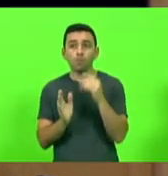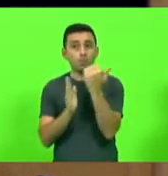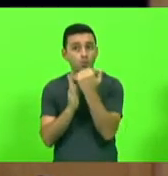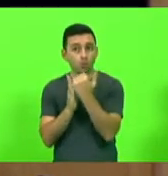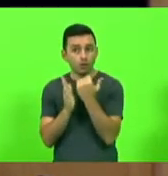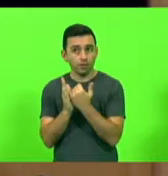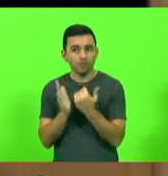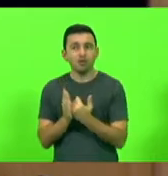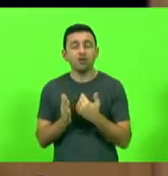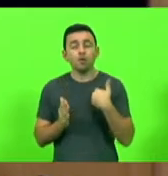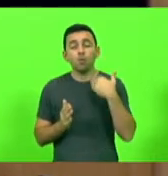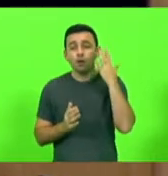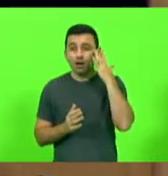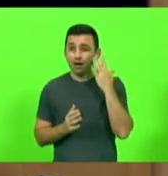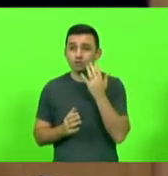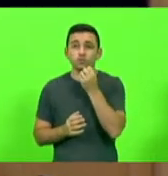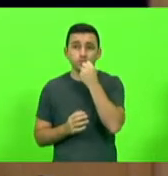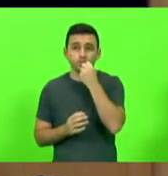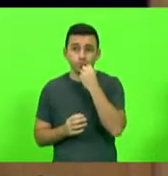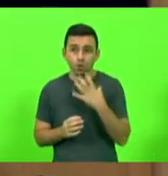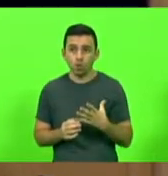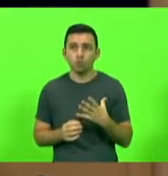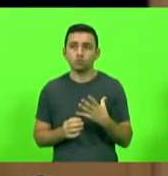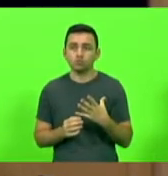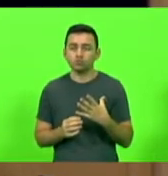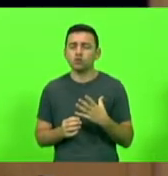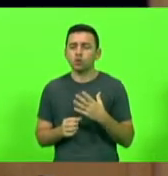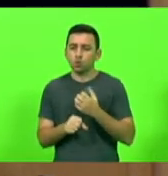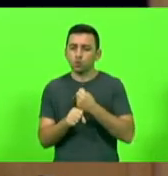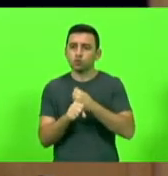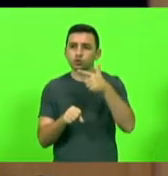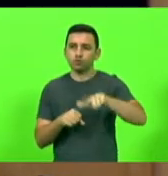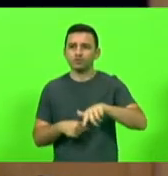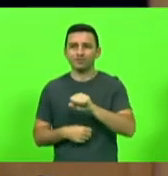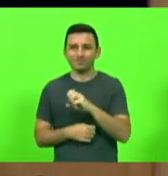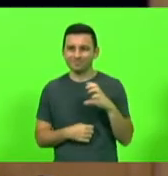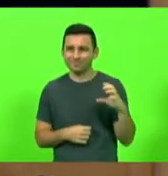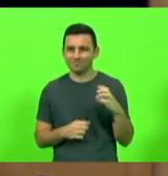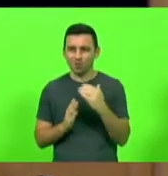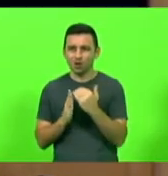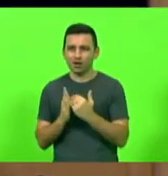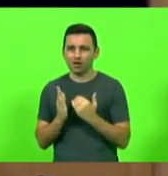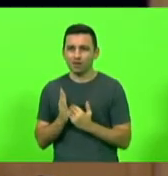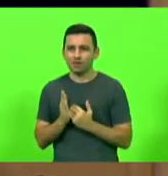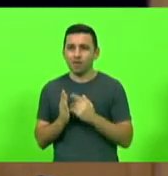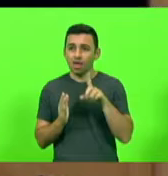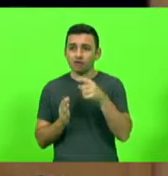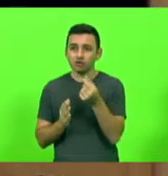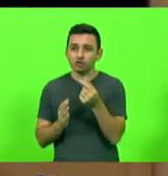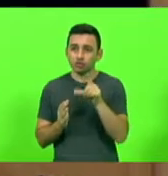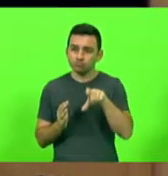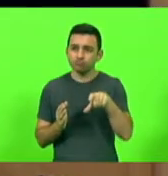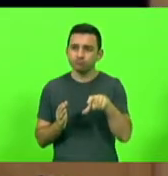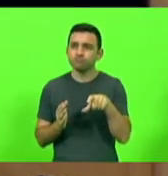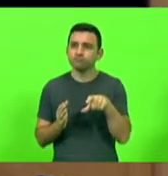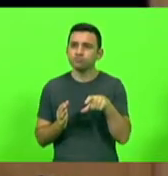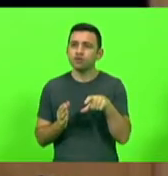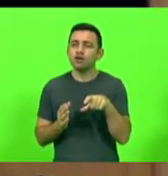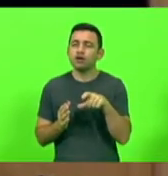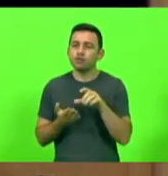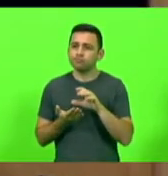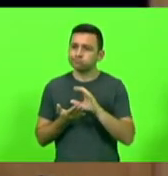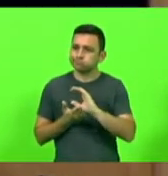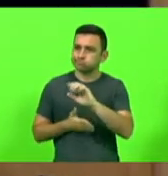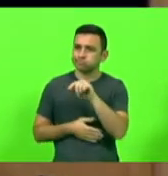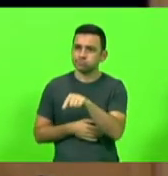que entendo ser um programa bom, que é o Reconstrói Santa Catarina, que é uma linha de crédito emergencial destinada aos